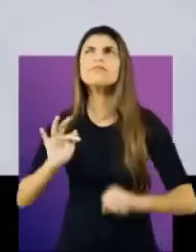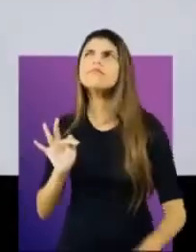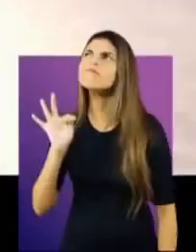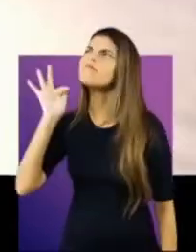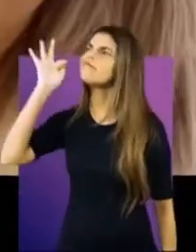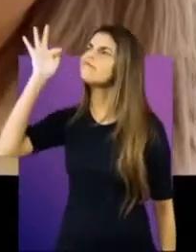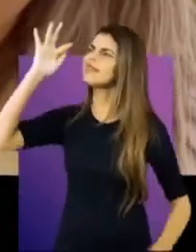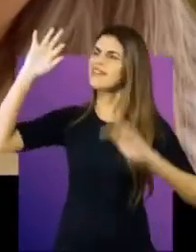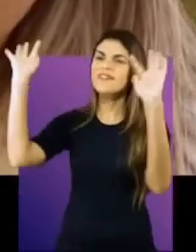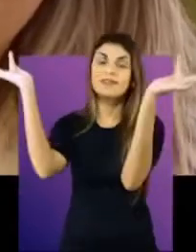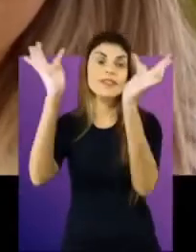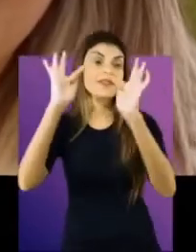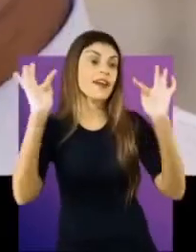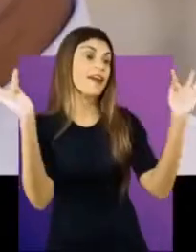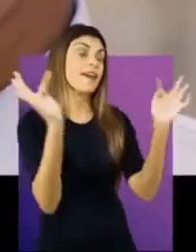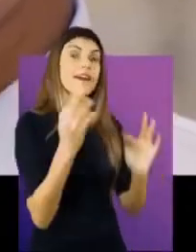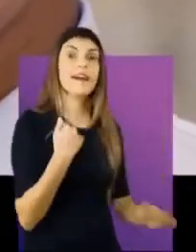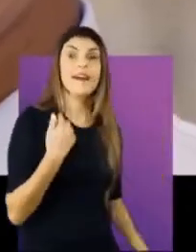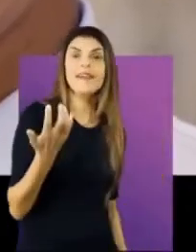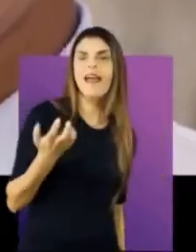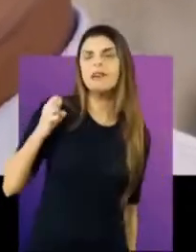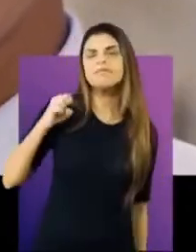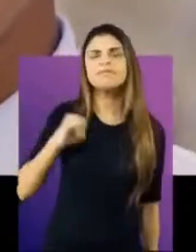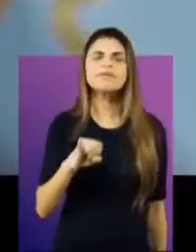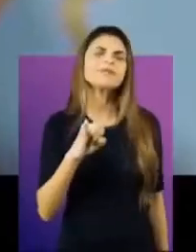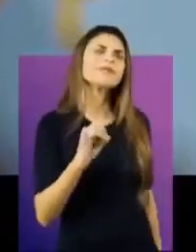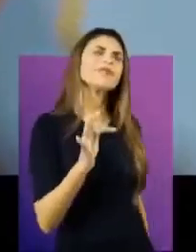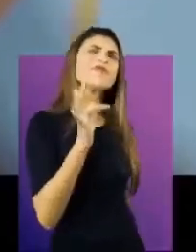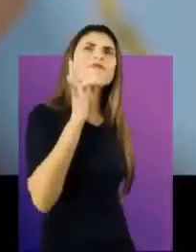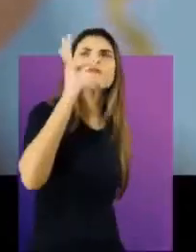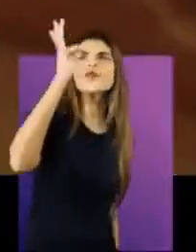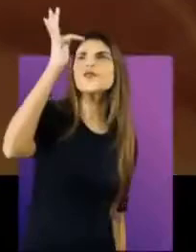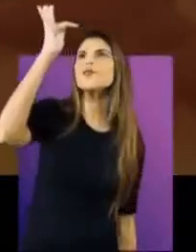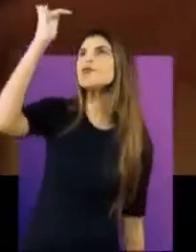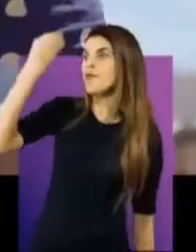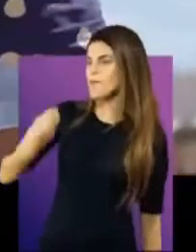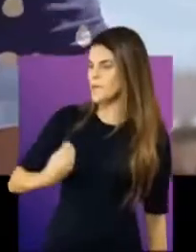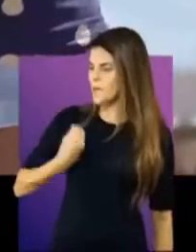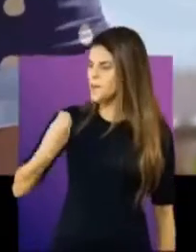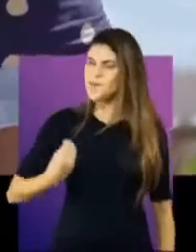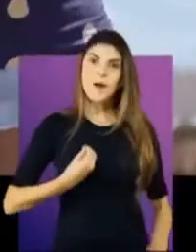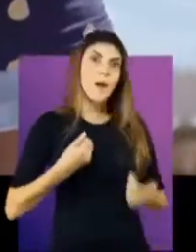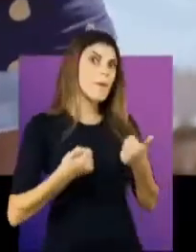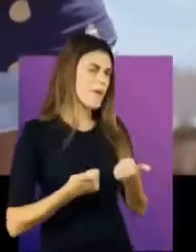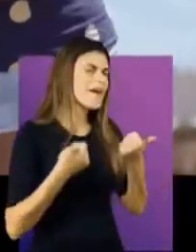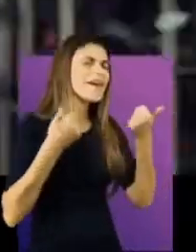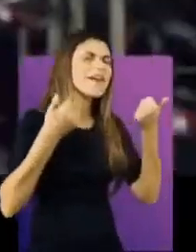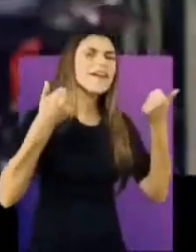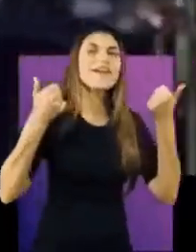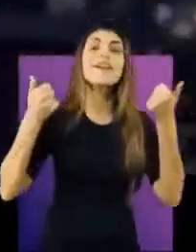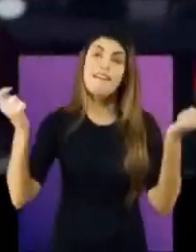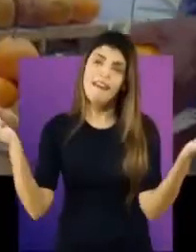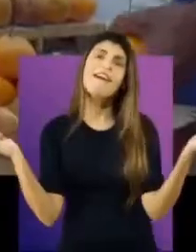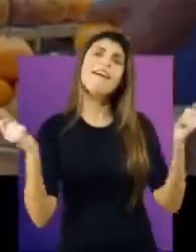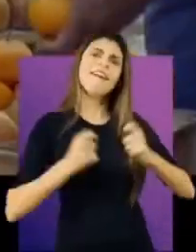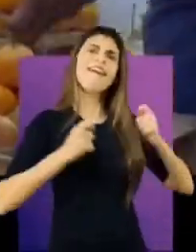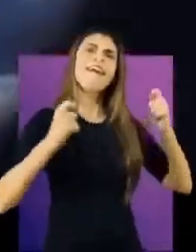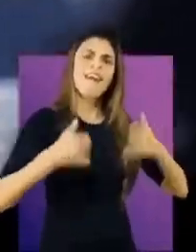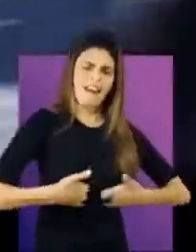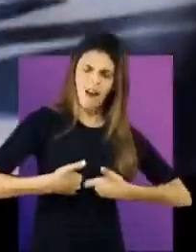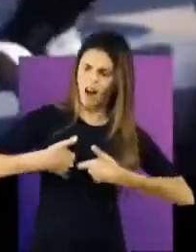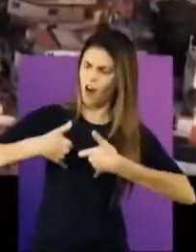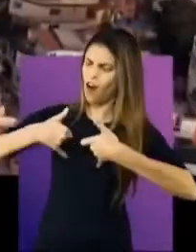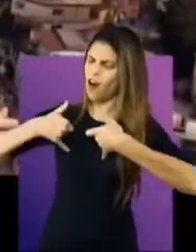ainda sonha em ser feliz A gente quer ter um futuro para viver A gente quer poder